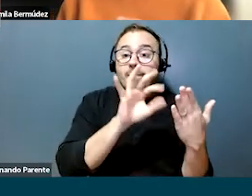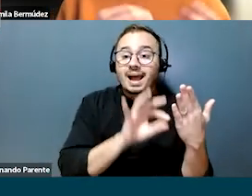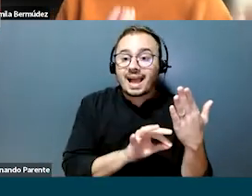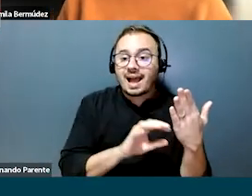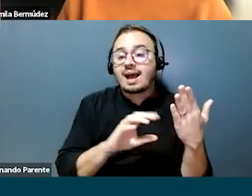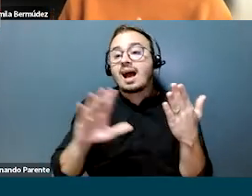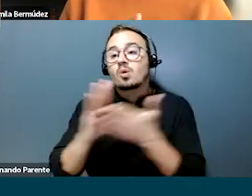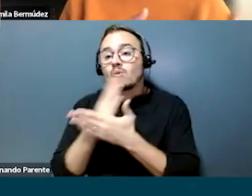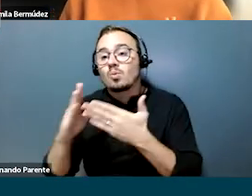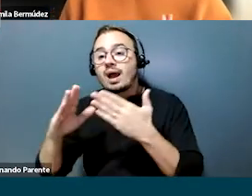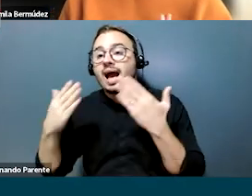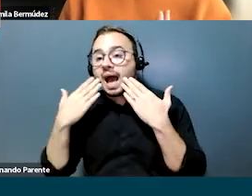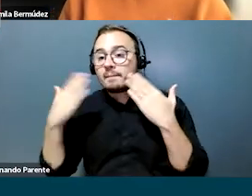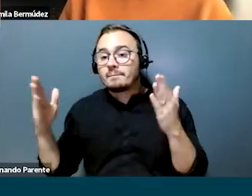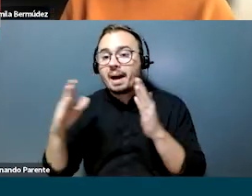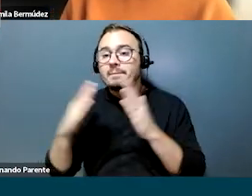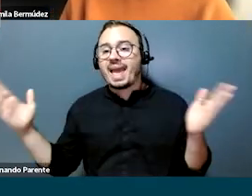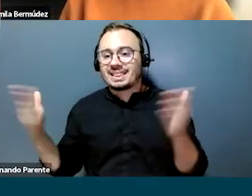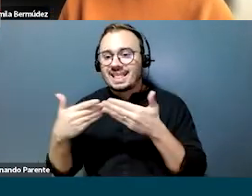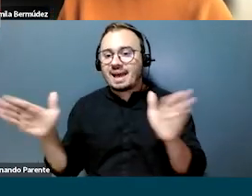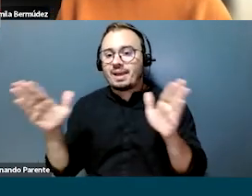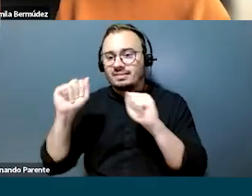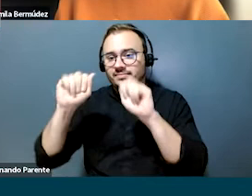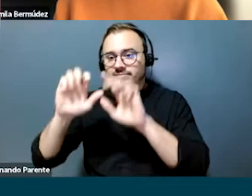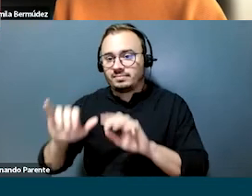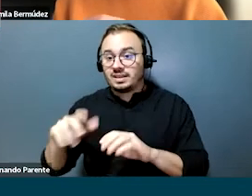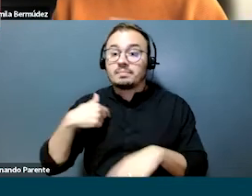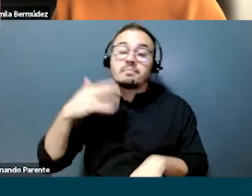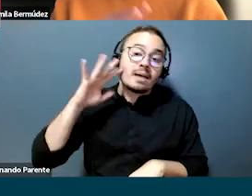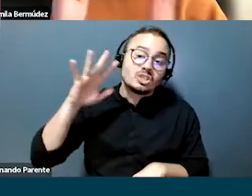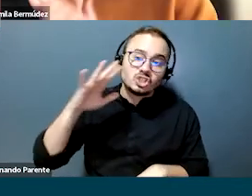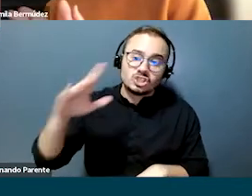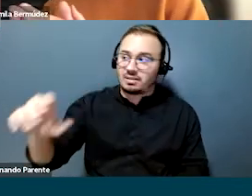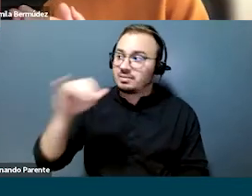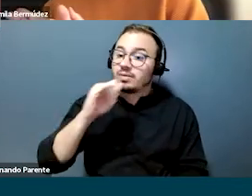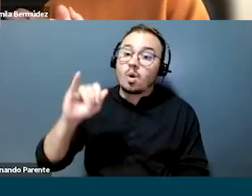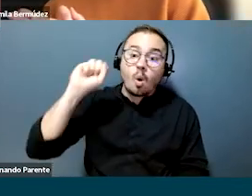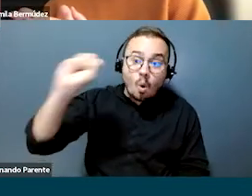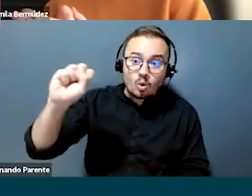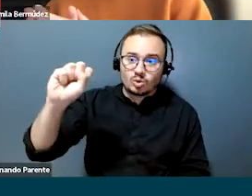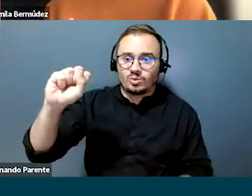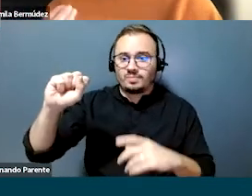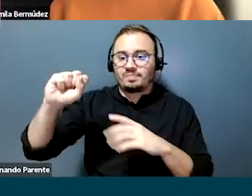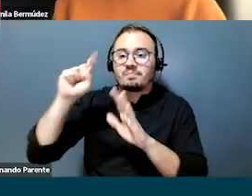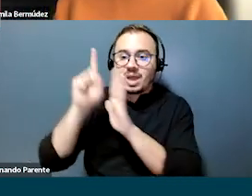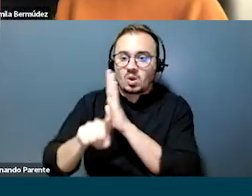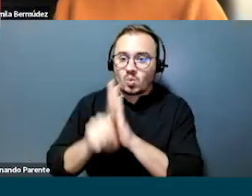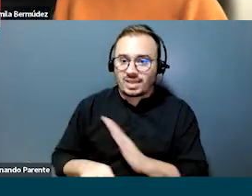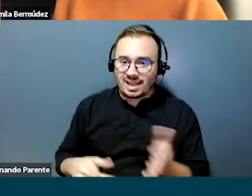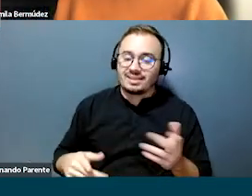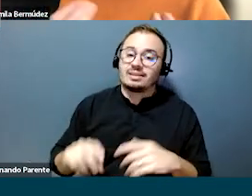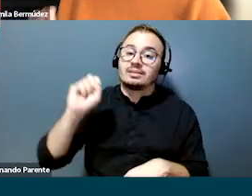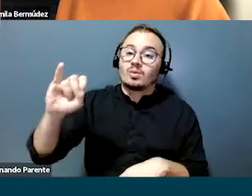E nas perguntas abertas, a gente tinha oito perguntas abertas. Então, imaginem a gente analisar um volume de quase nove mil respostas, um a um.